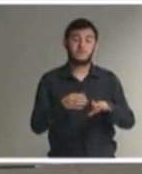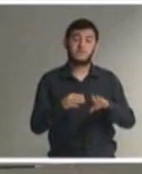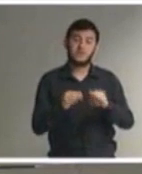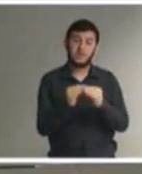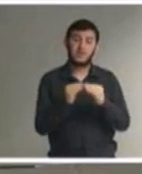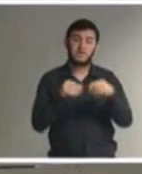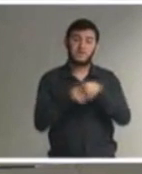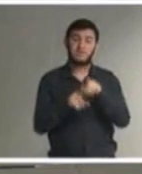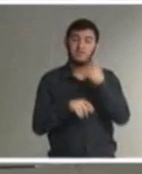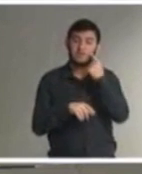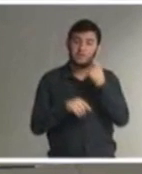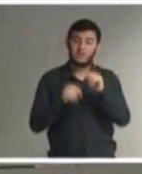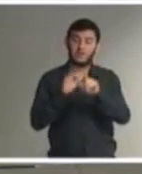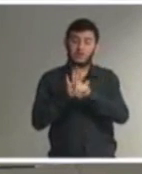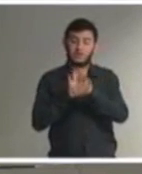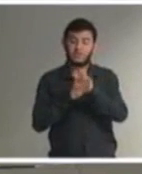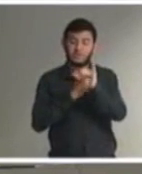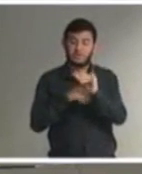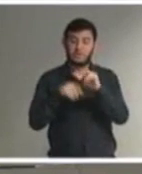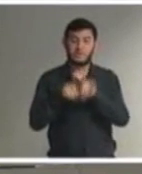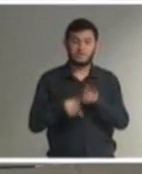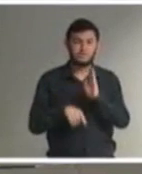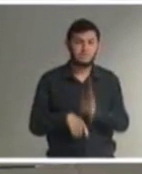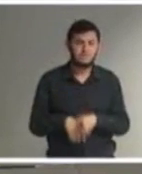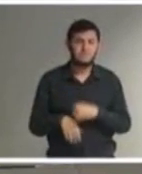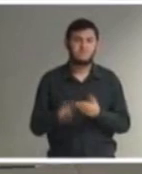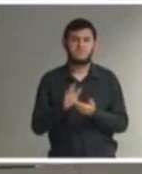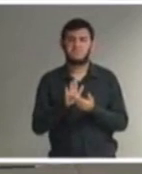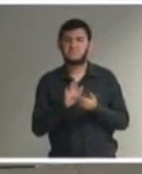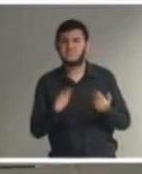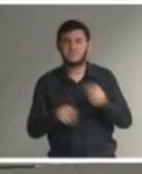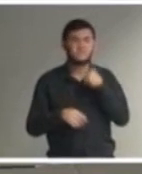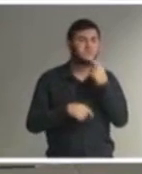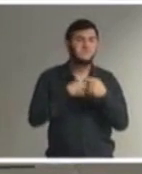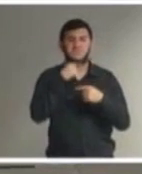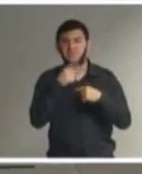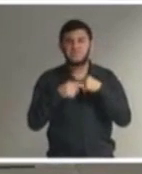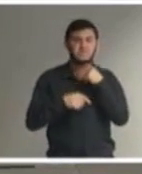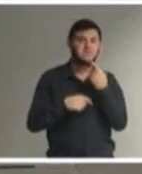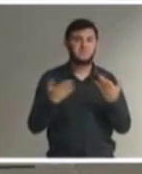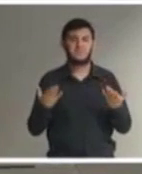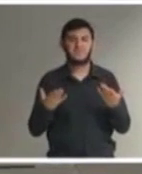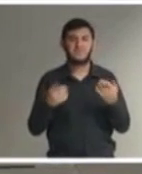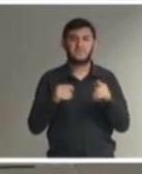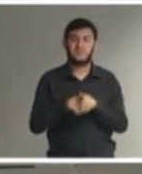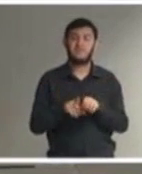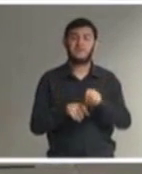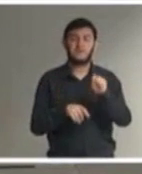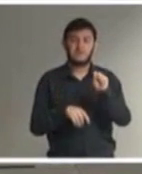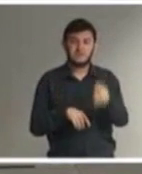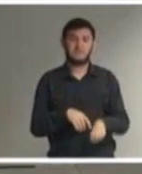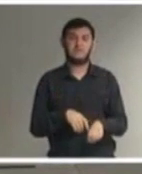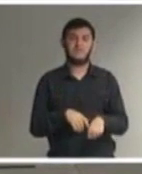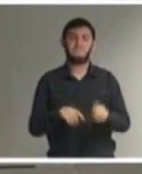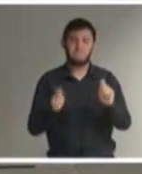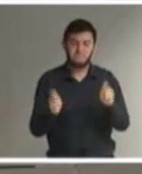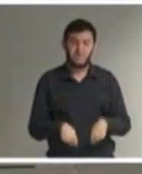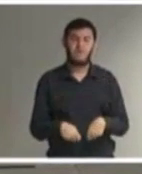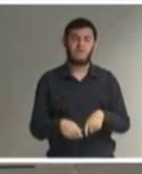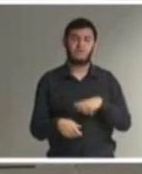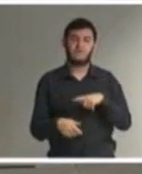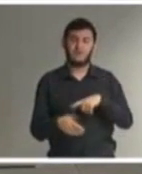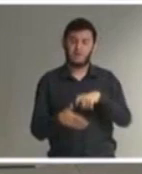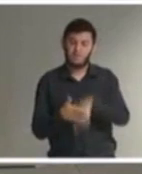lei brasileira de inclusão ela dissipou qualquer dúvida é sim legal a cobrança de taxa extra para o aluno com deficiência